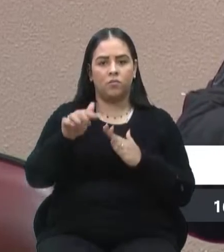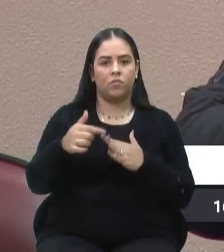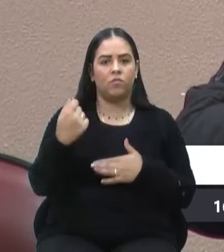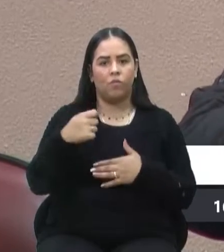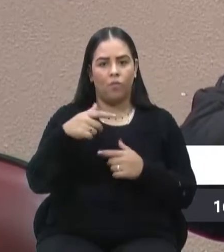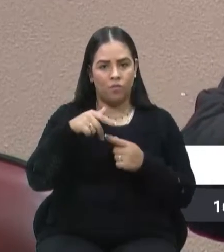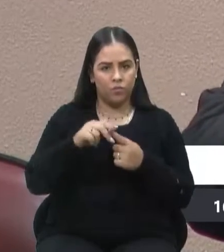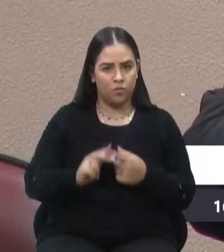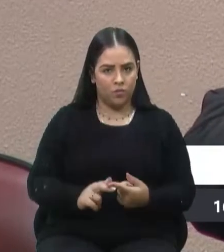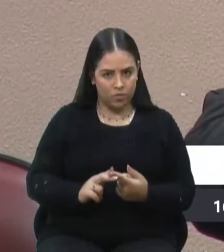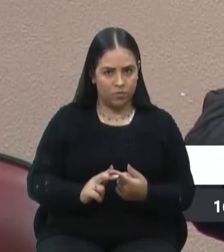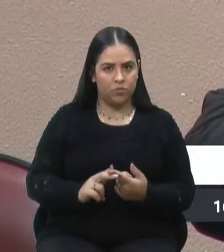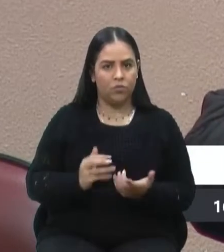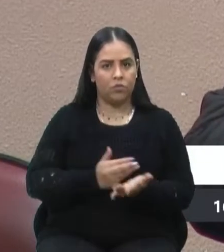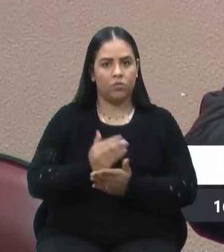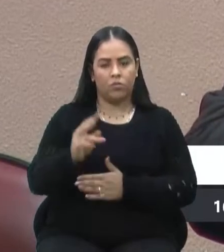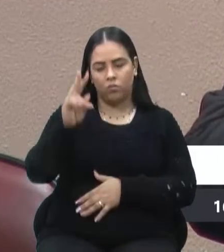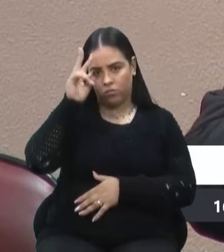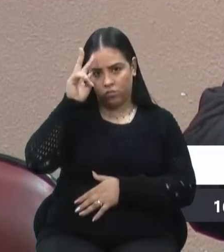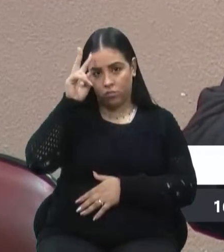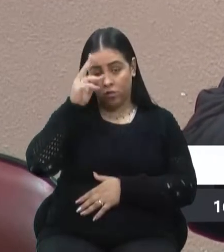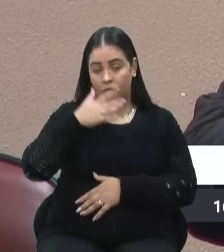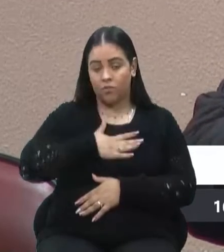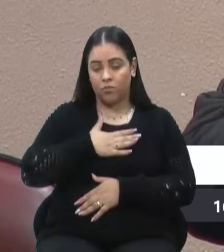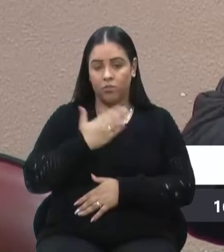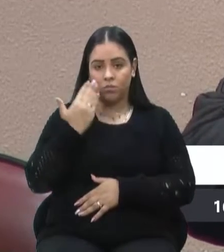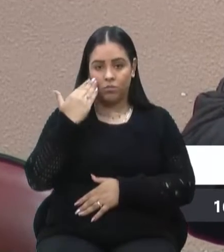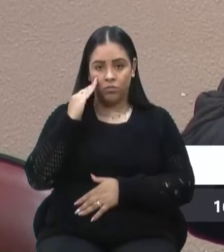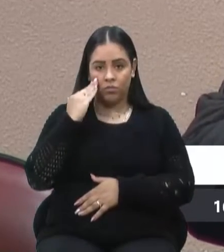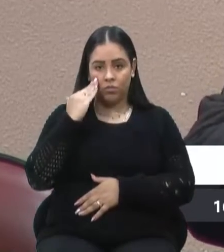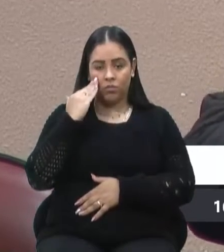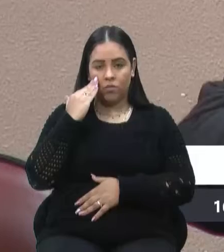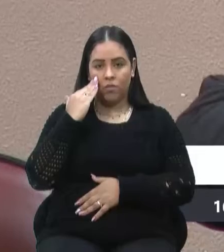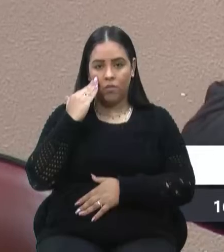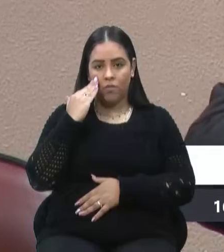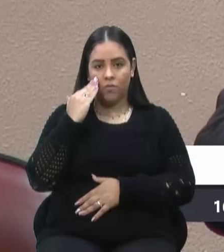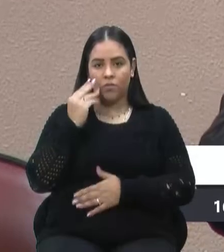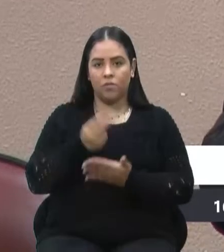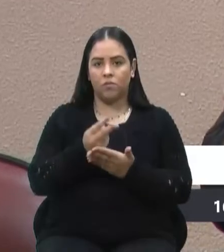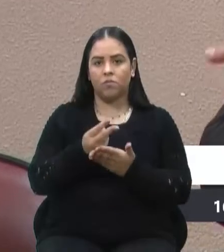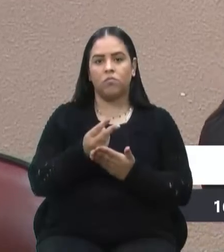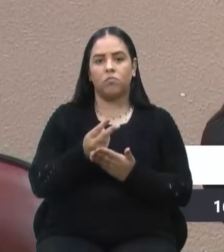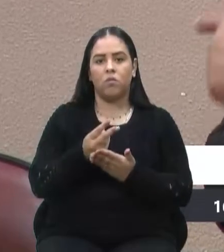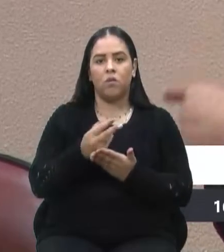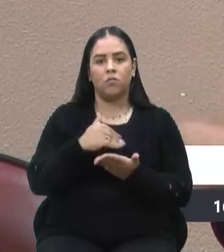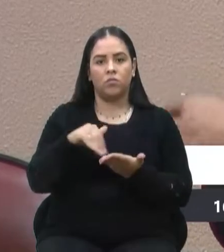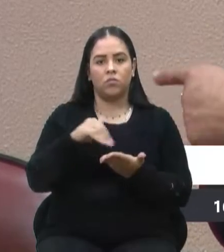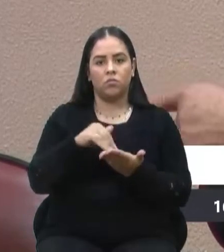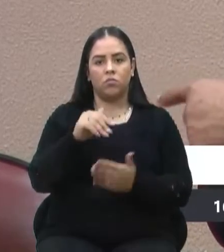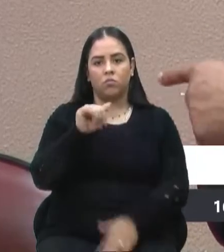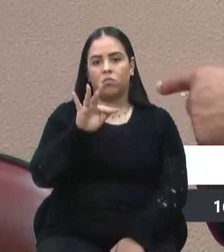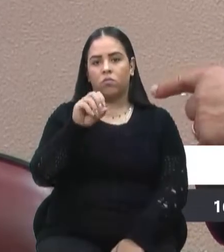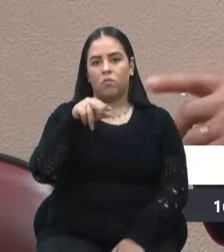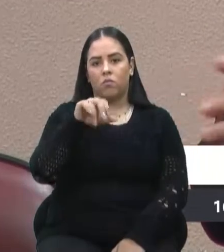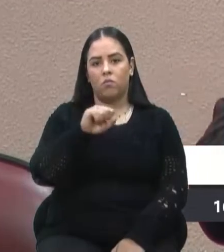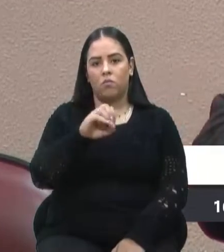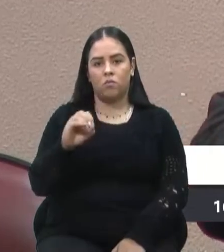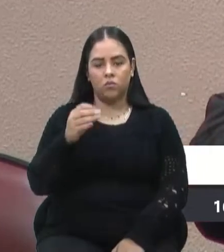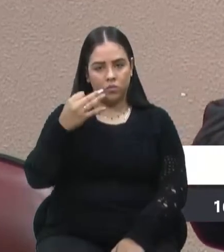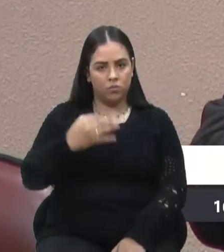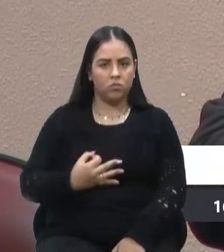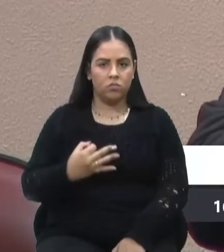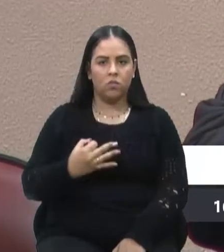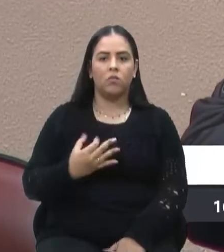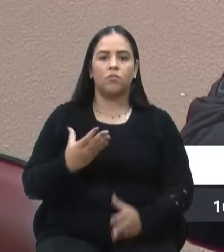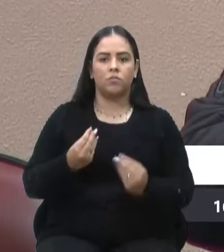corrigido a partir de segunda-feira, no meu entendimento, e o secretário Afonso sempre foi prestativo e muitas linhas têm mudado